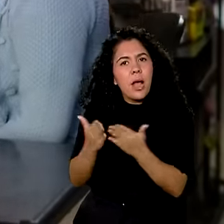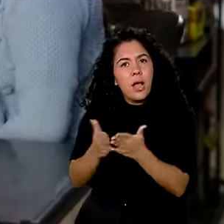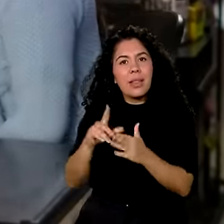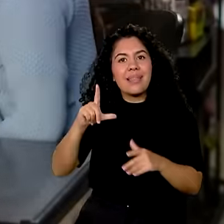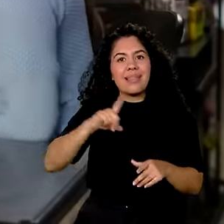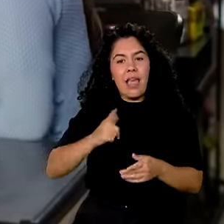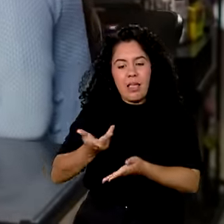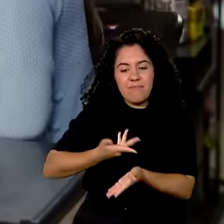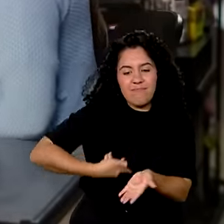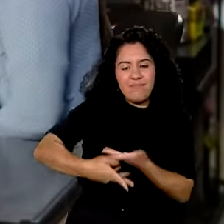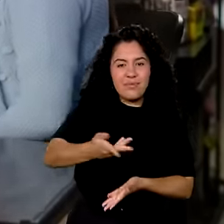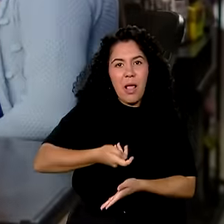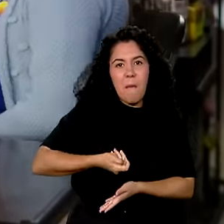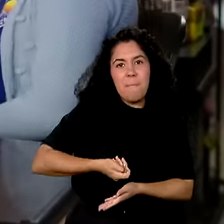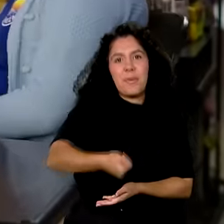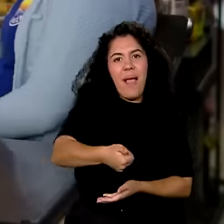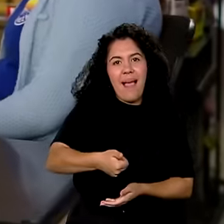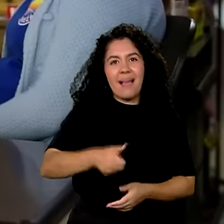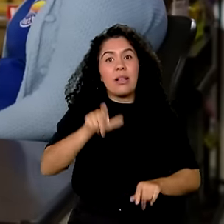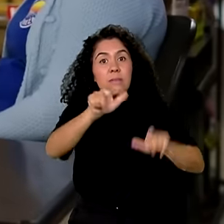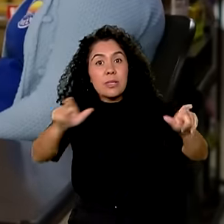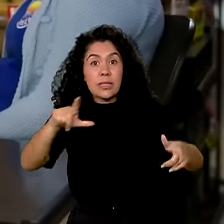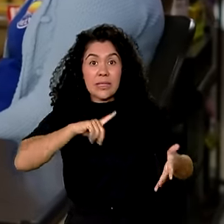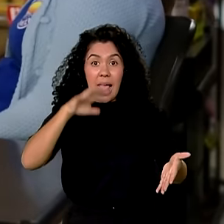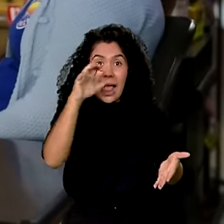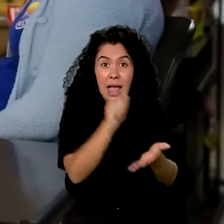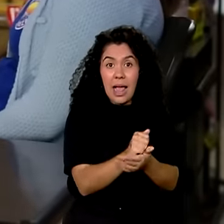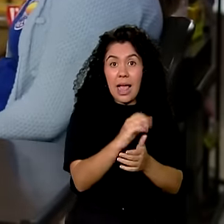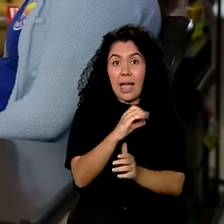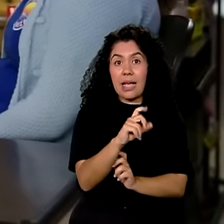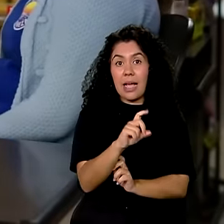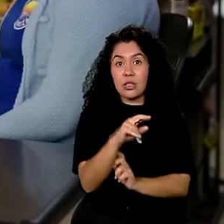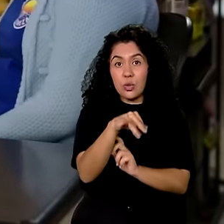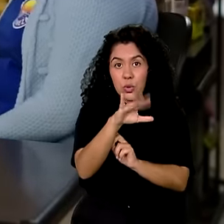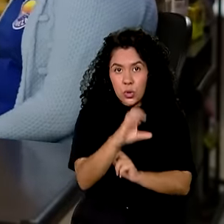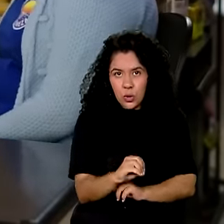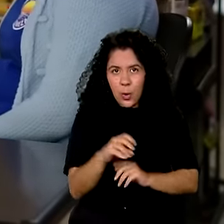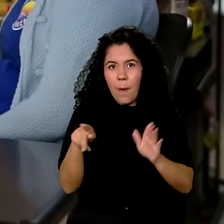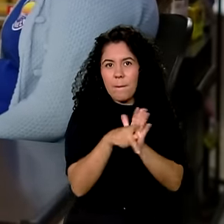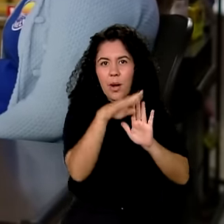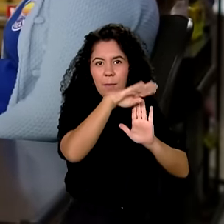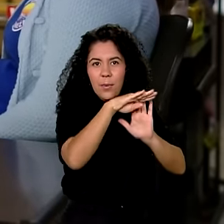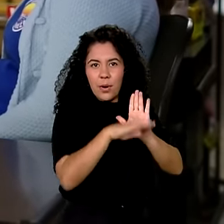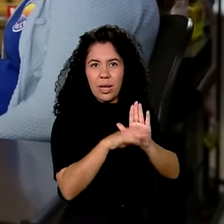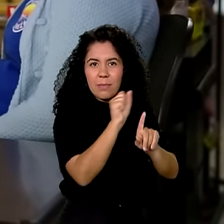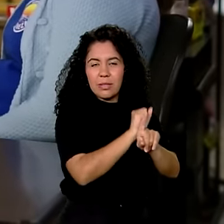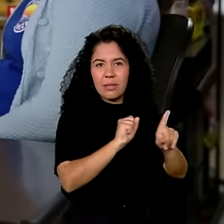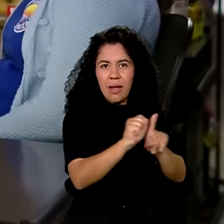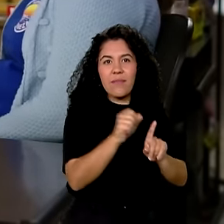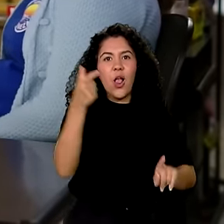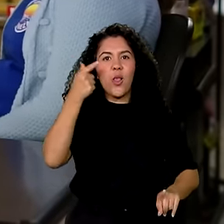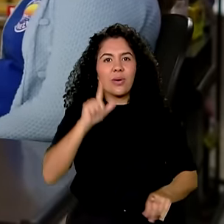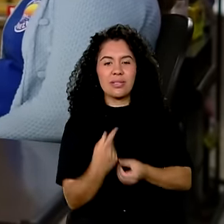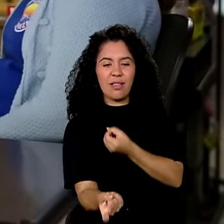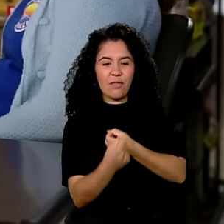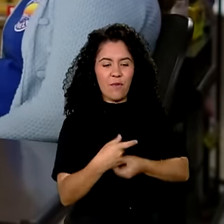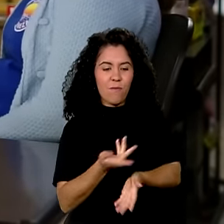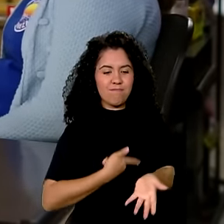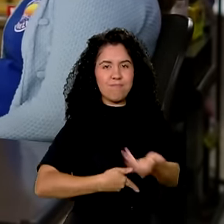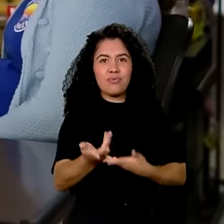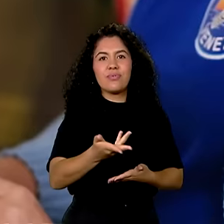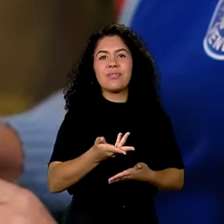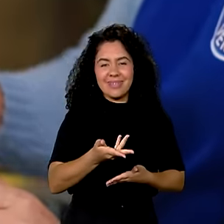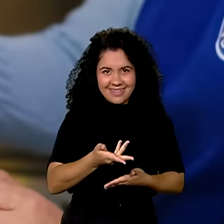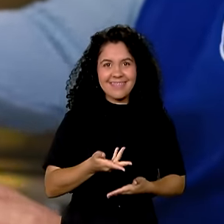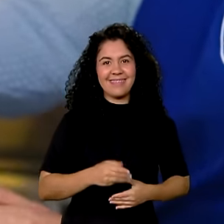cashback. Com ele, pessoas inscritas no Cadastro Único de Programas Sociais vão ter de volta uma parte dos impostos